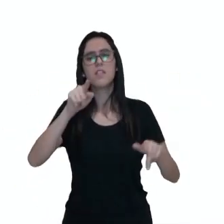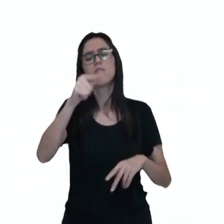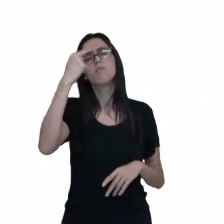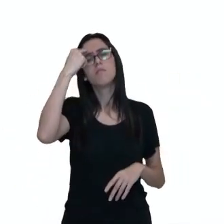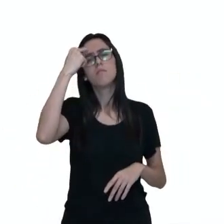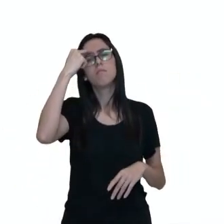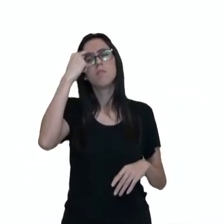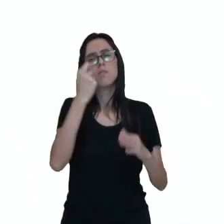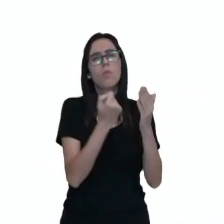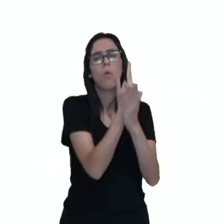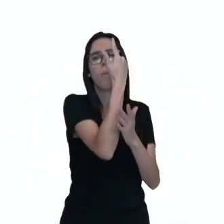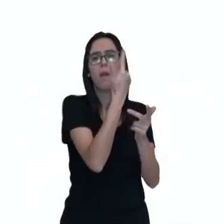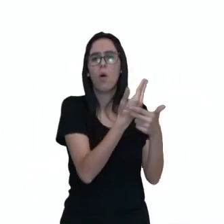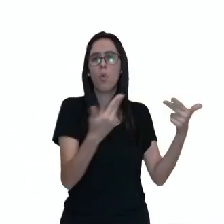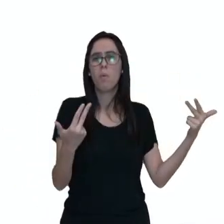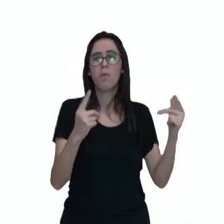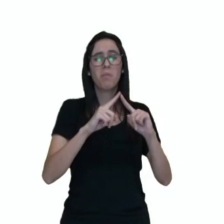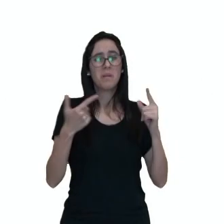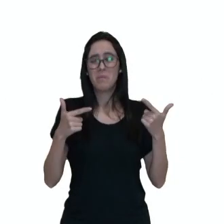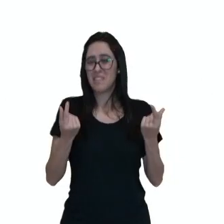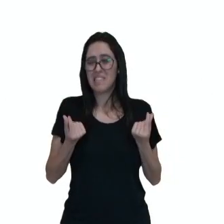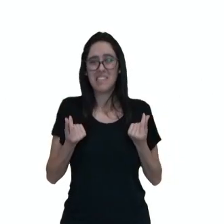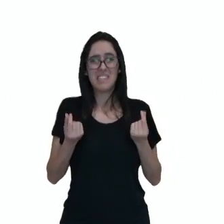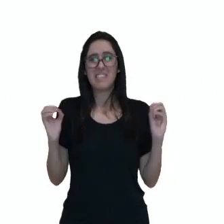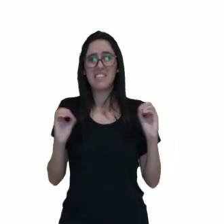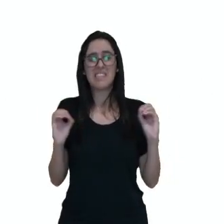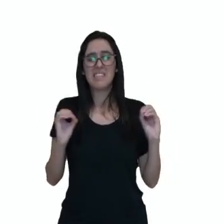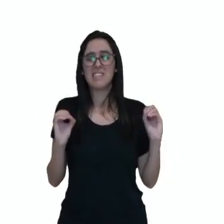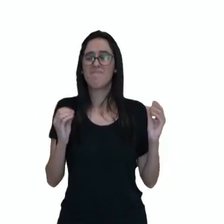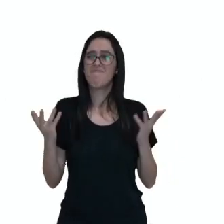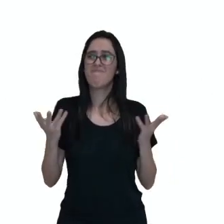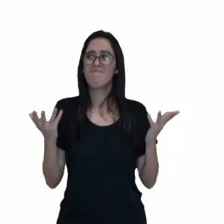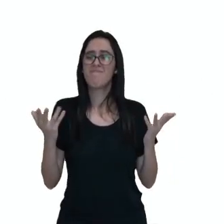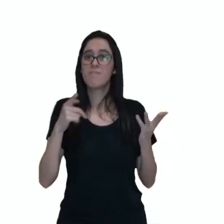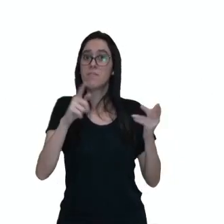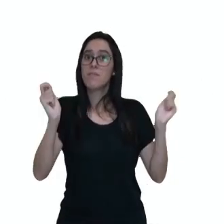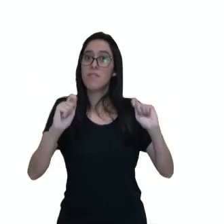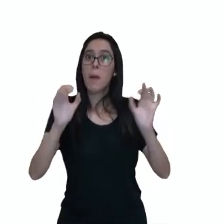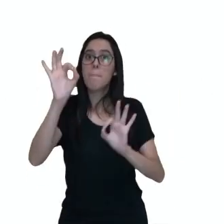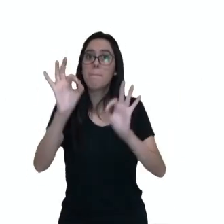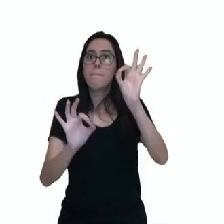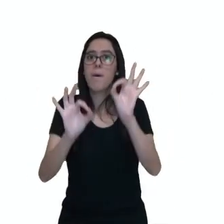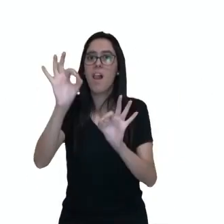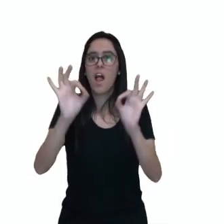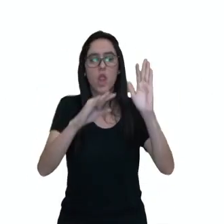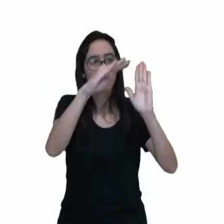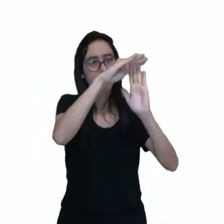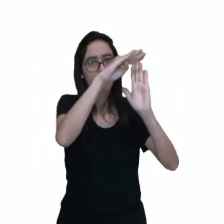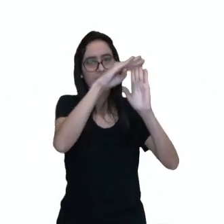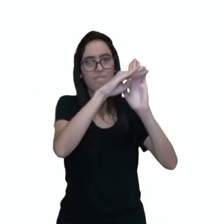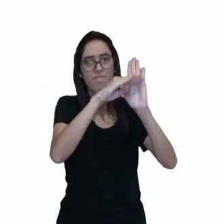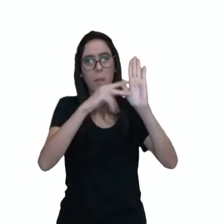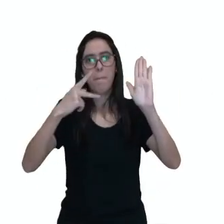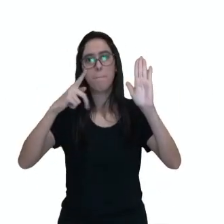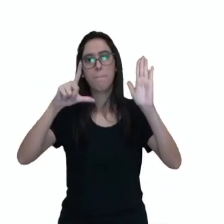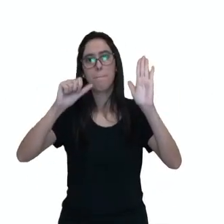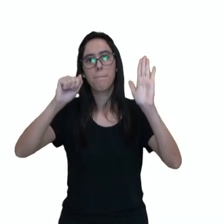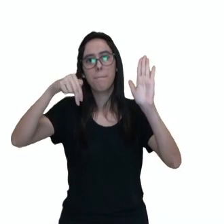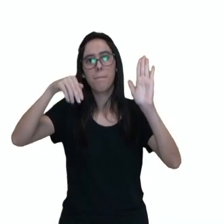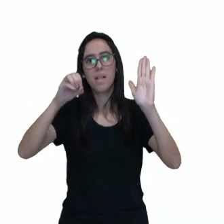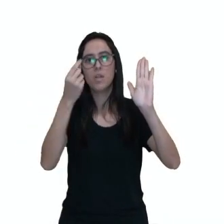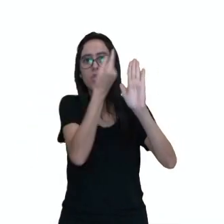adquirir alguma coisa e não tem todo o valor necessário? Que tal montar um plano financeiro, projetar para você